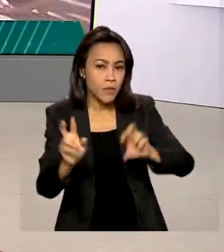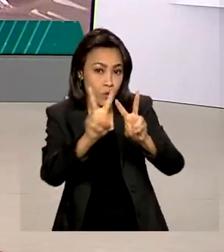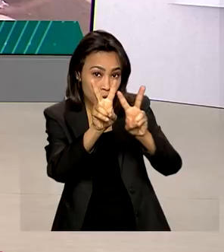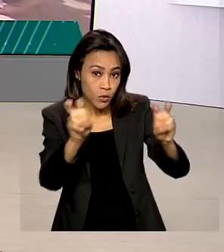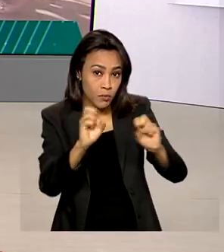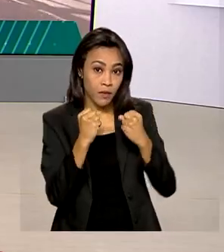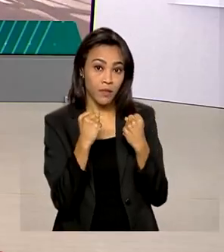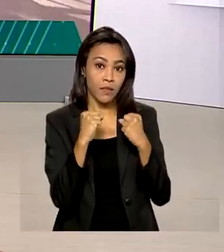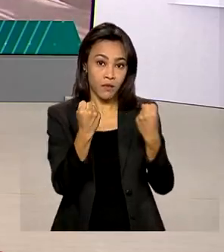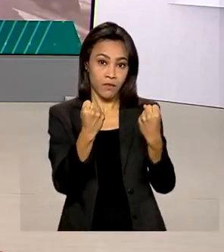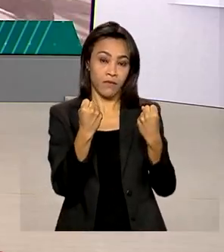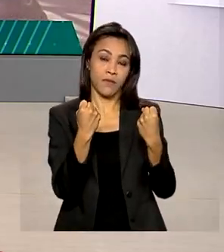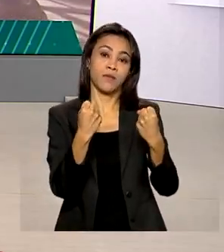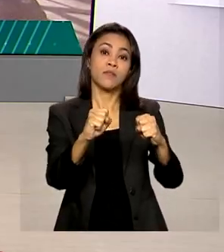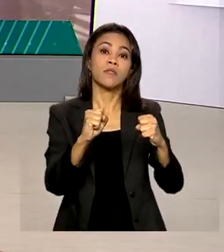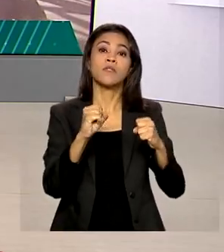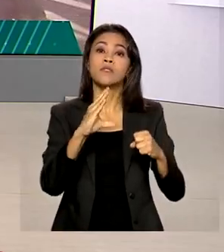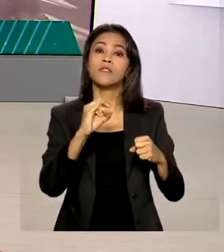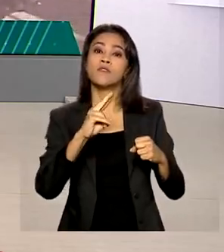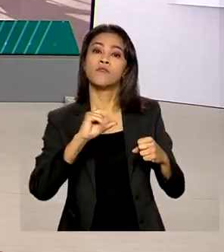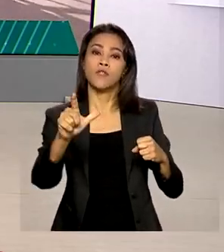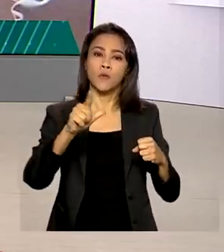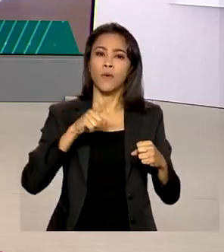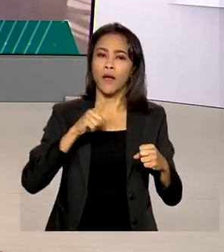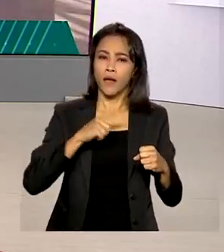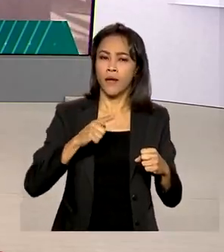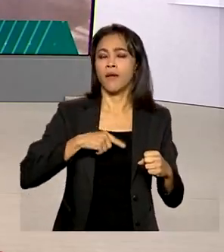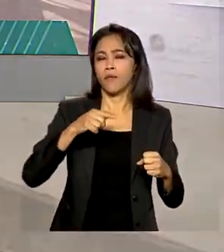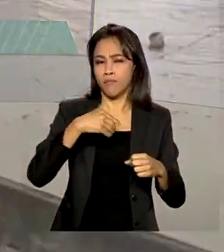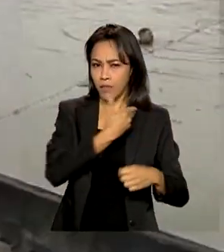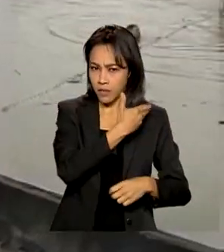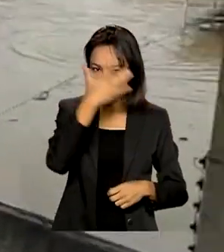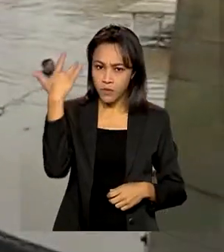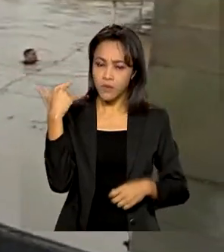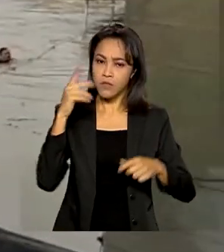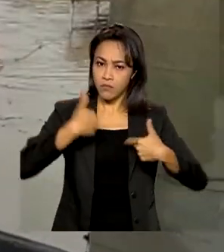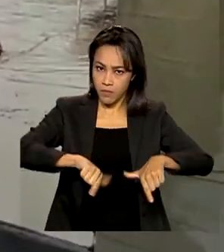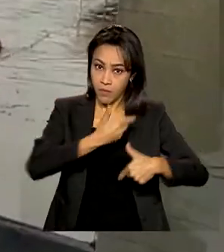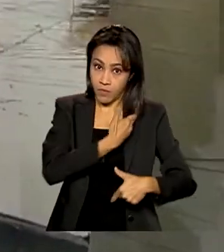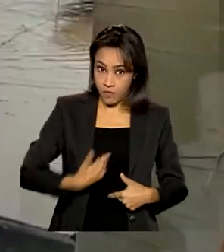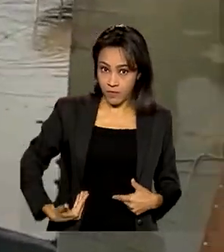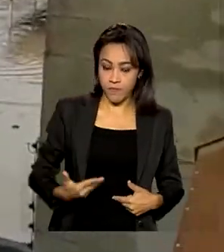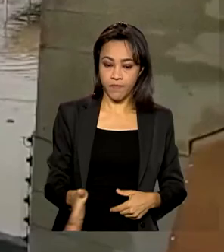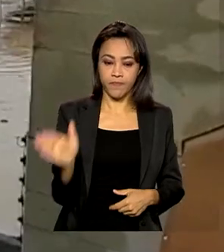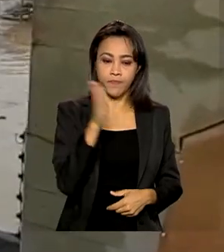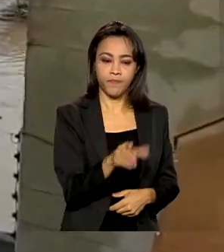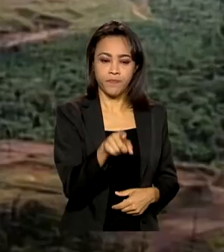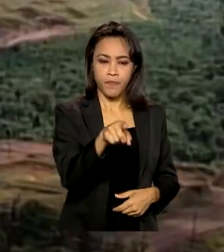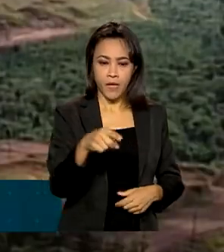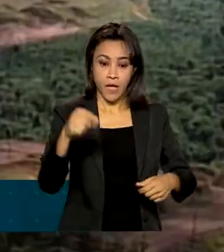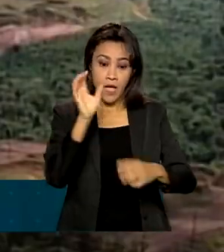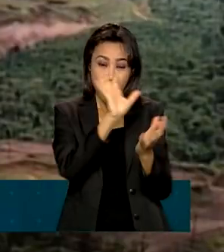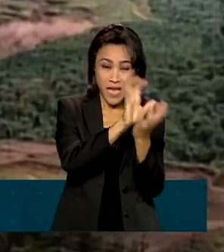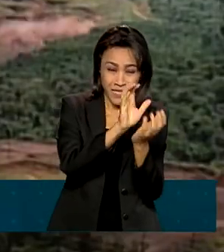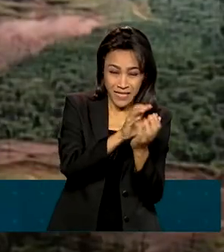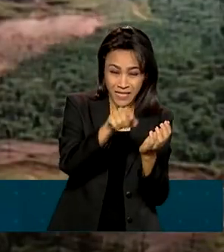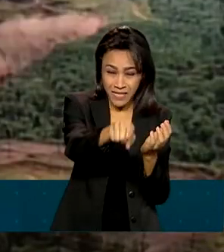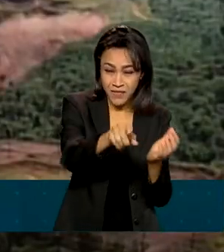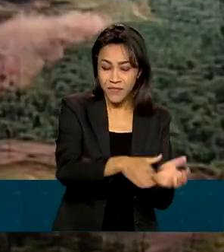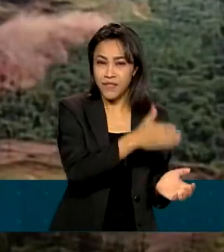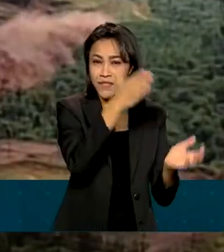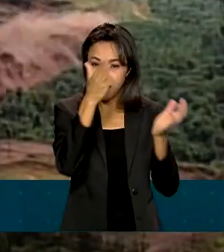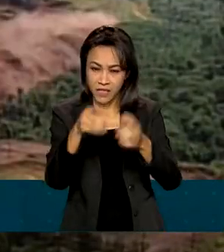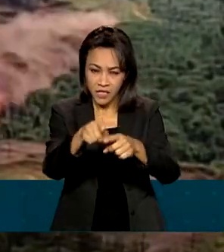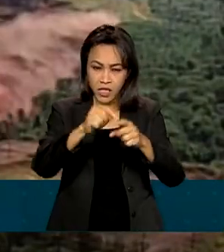São 20 cursos direcionados para agentes públicos. Enchentes no Recife, rompimento da